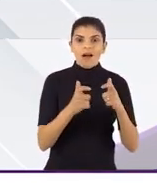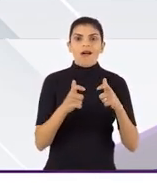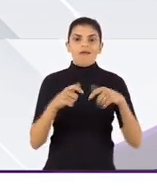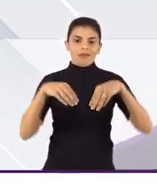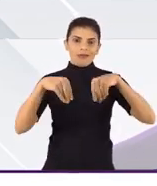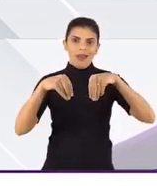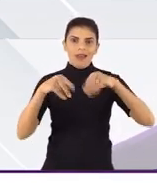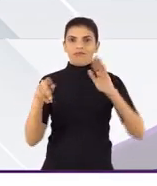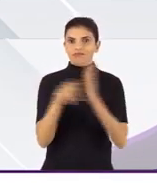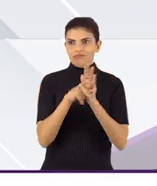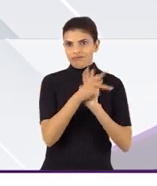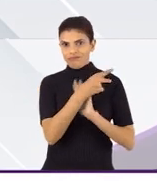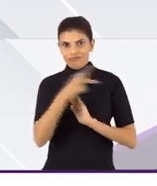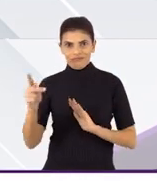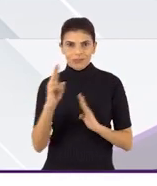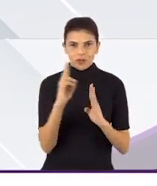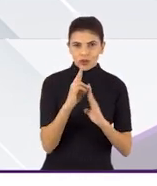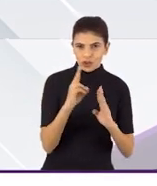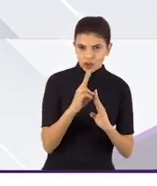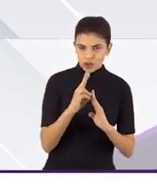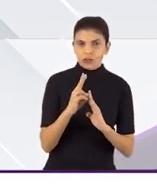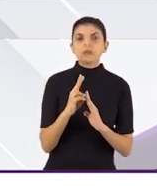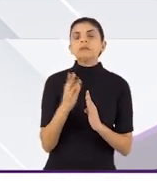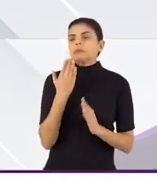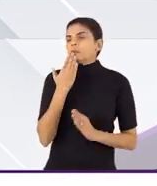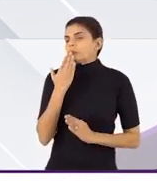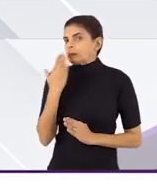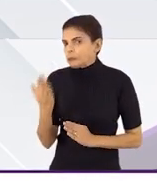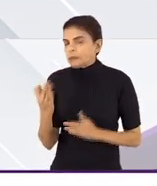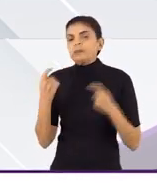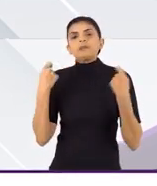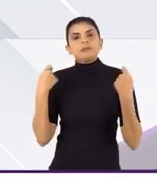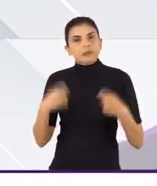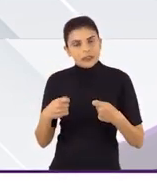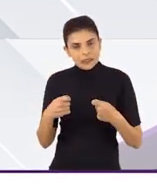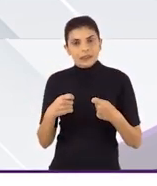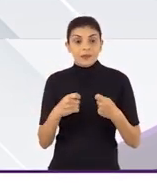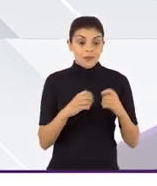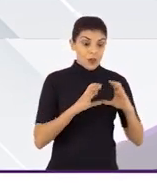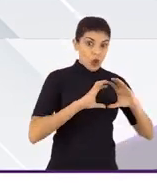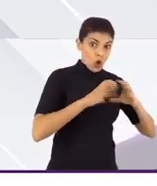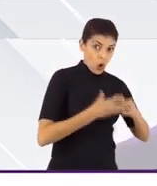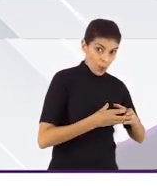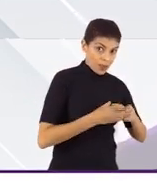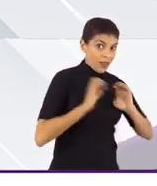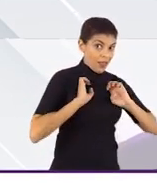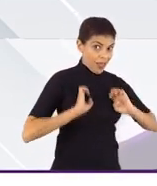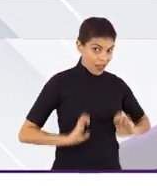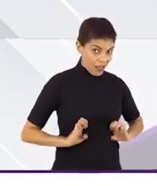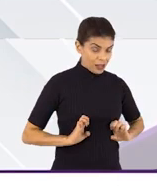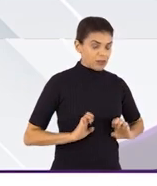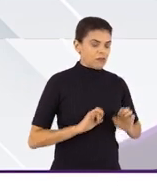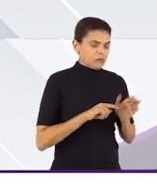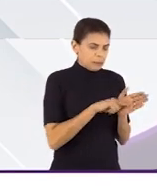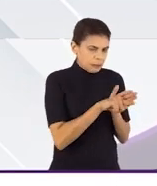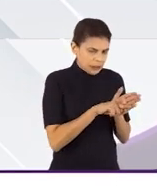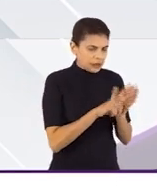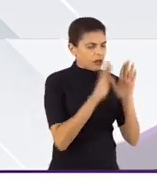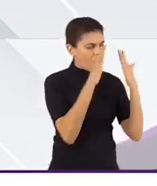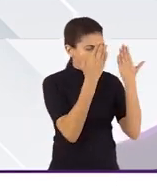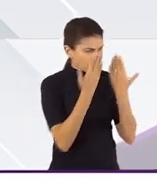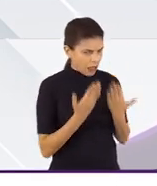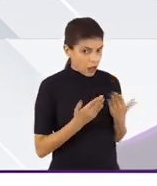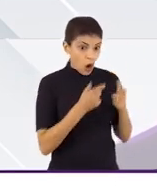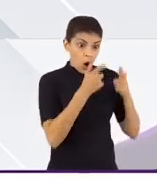entrar dentro de terras indígenas. Essas pesquisas, então, além da análise do Comitê de